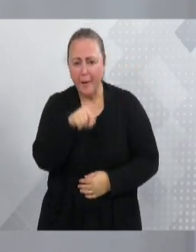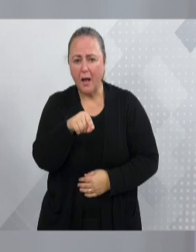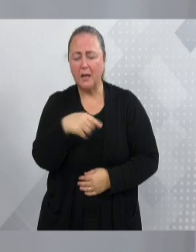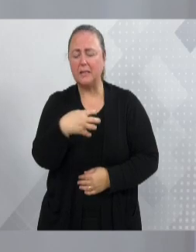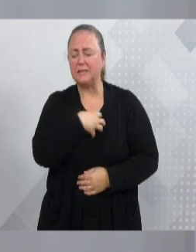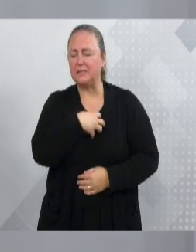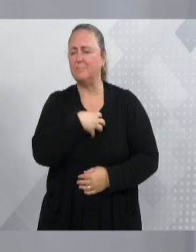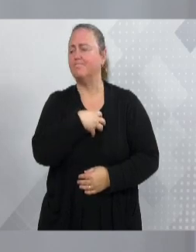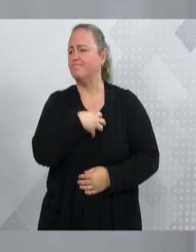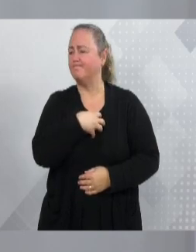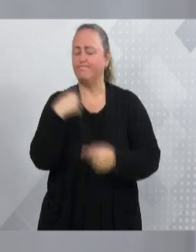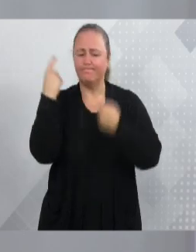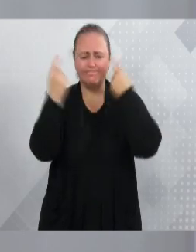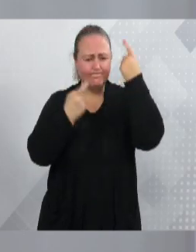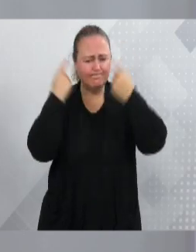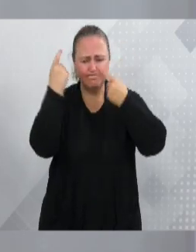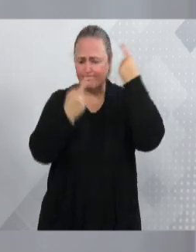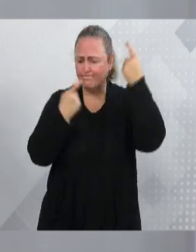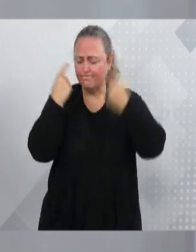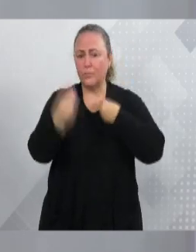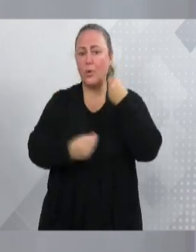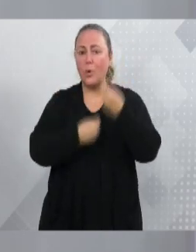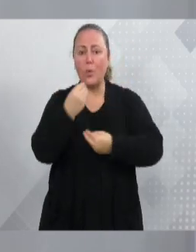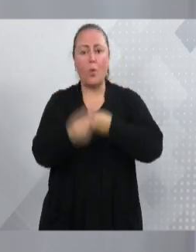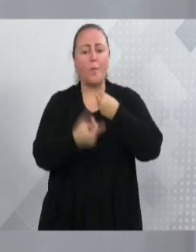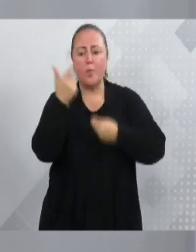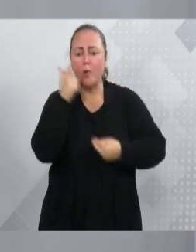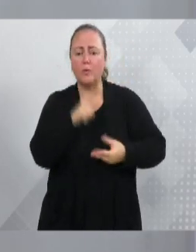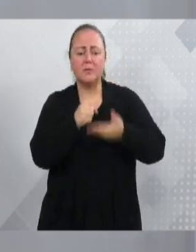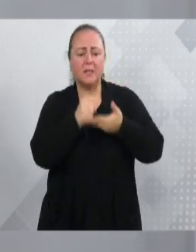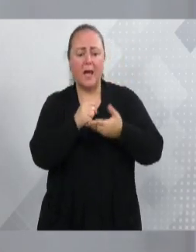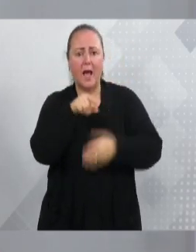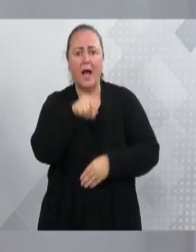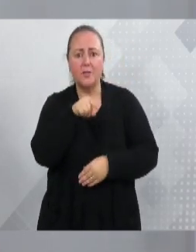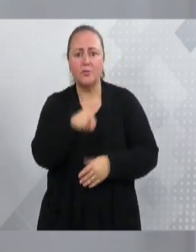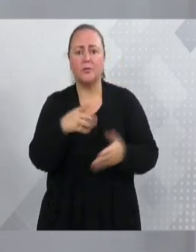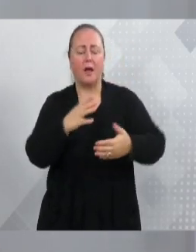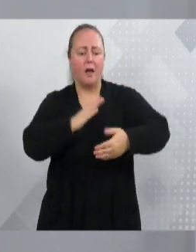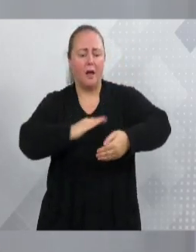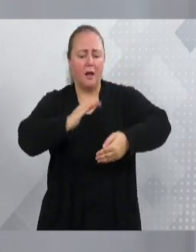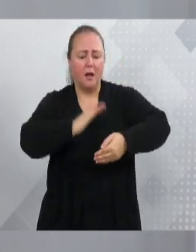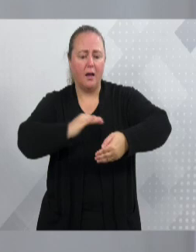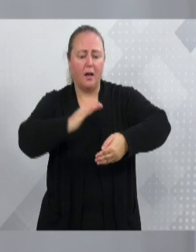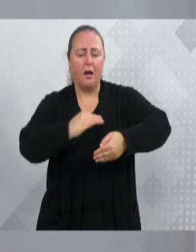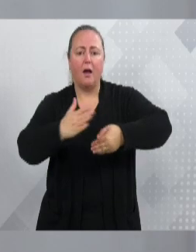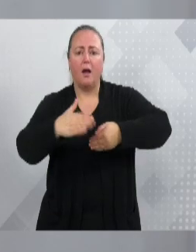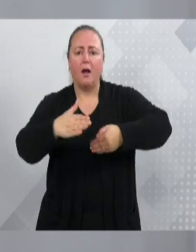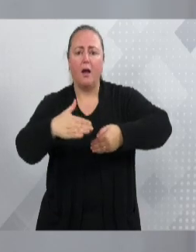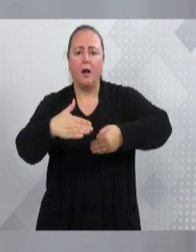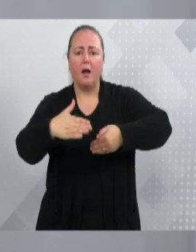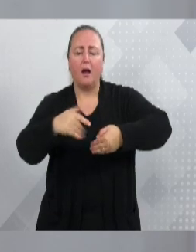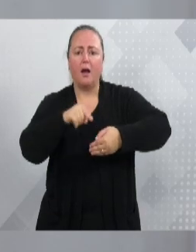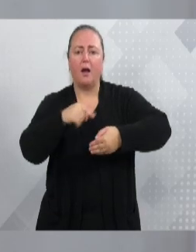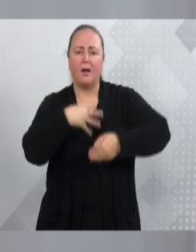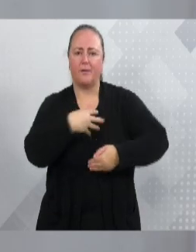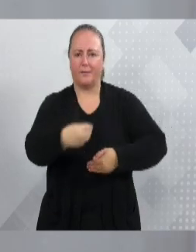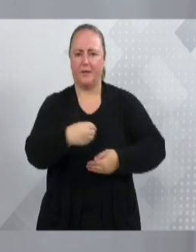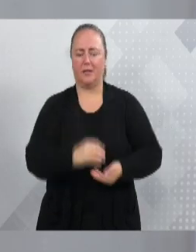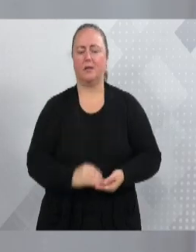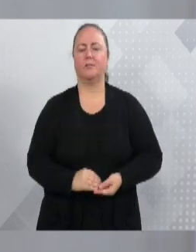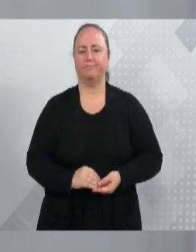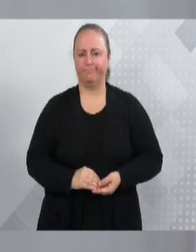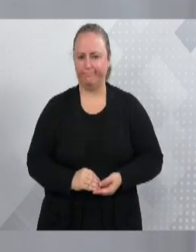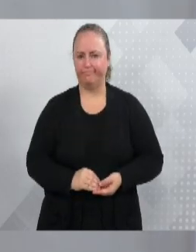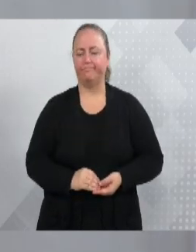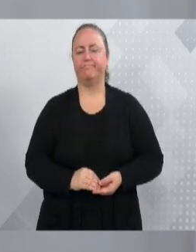desesperado para, além de conter, também poder amparar o filho. E essa falta de energia elétrica